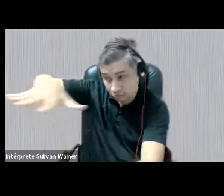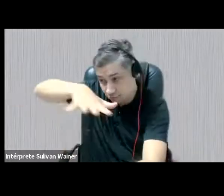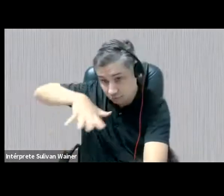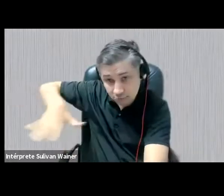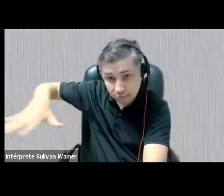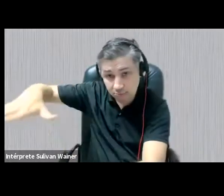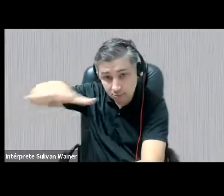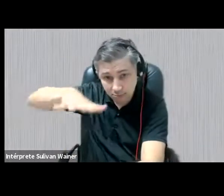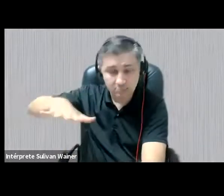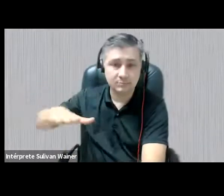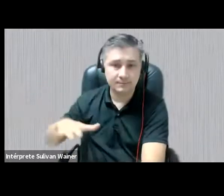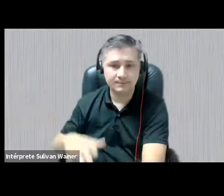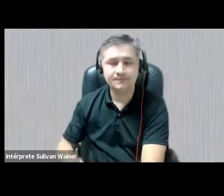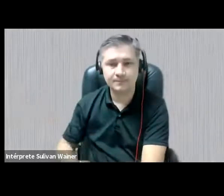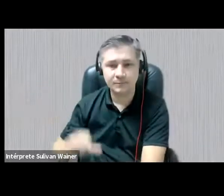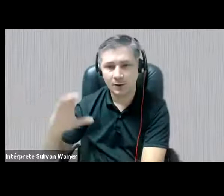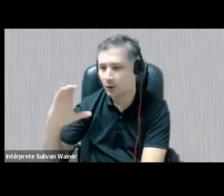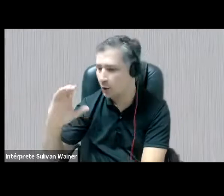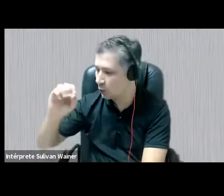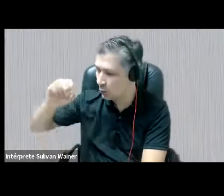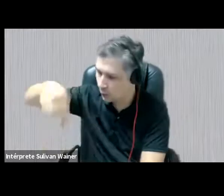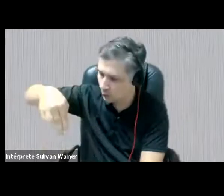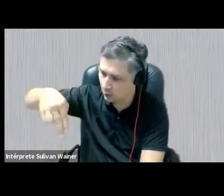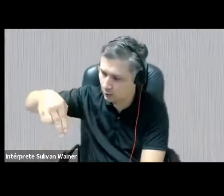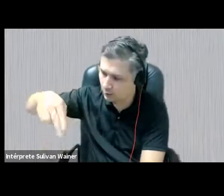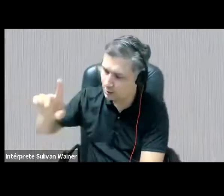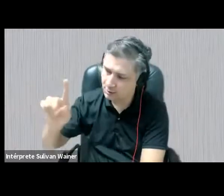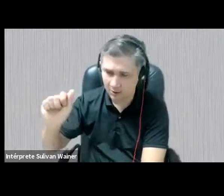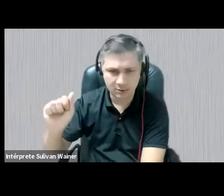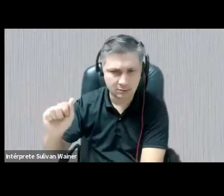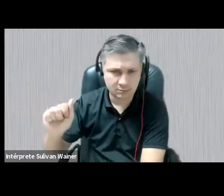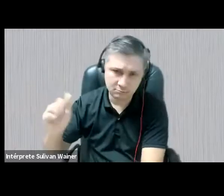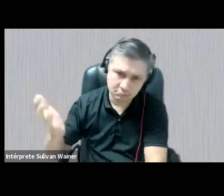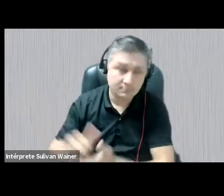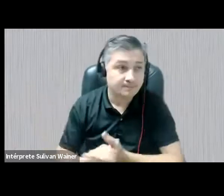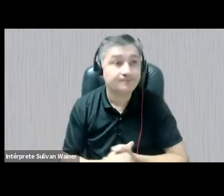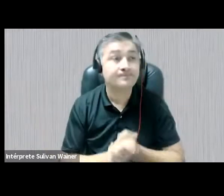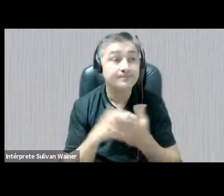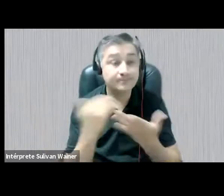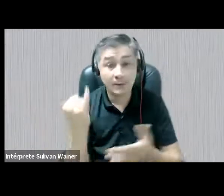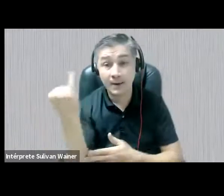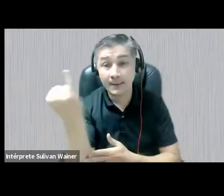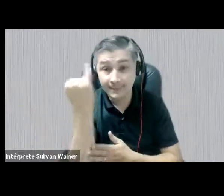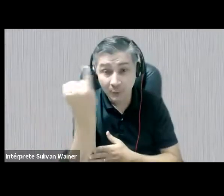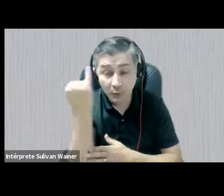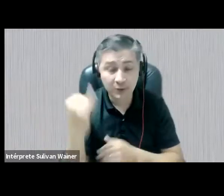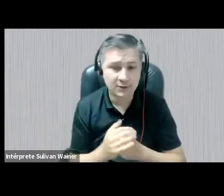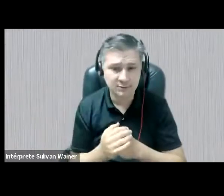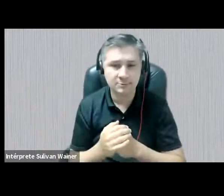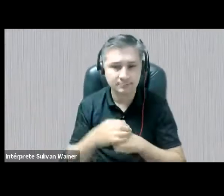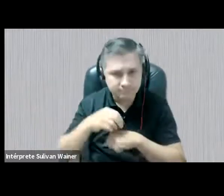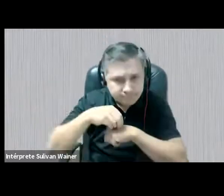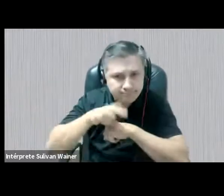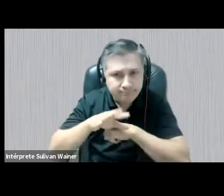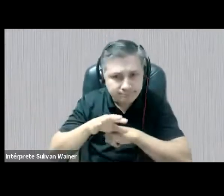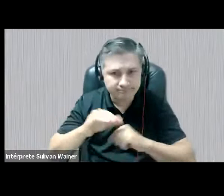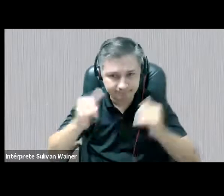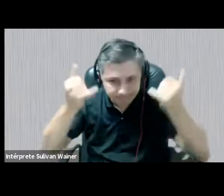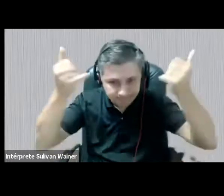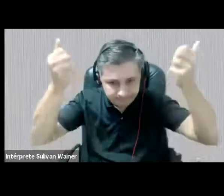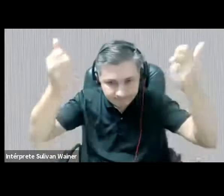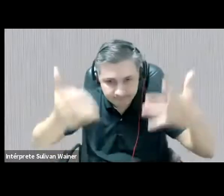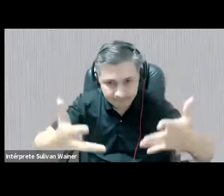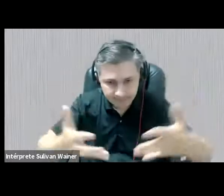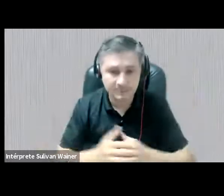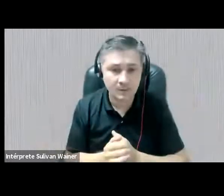na aldeia Kondá. é importante colocar, né, que essa investigação, ela está